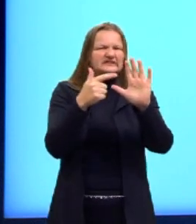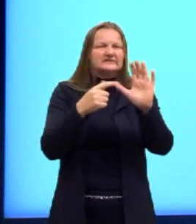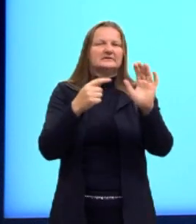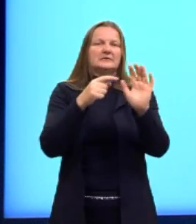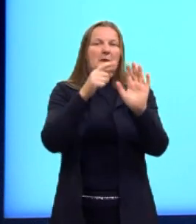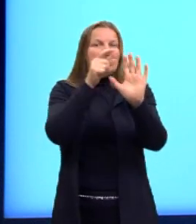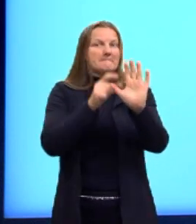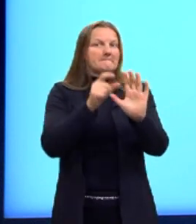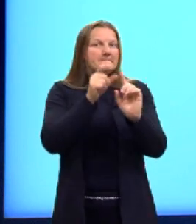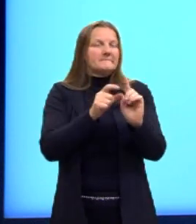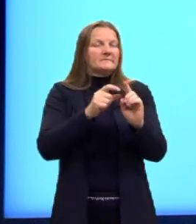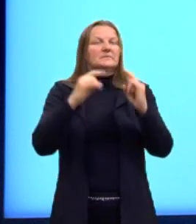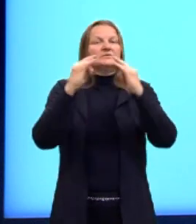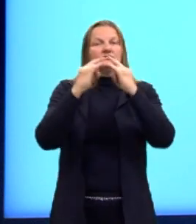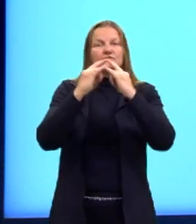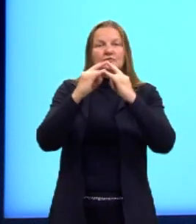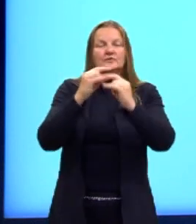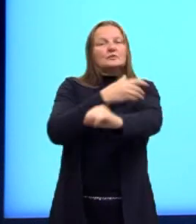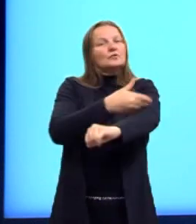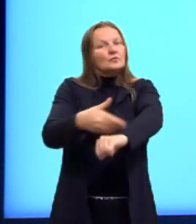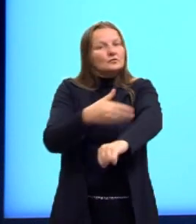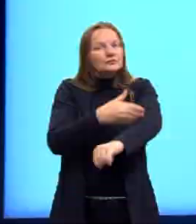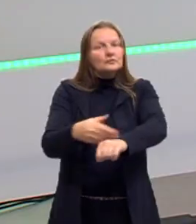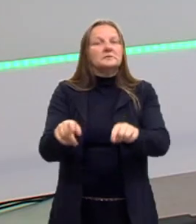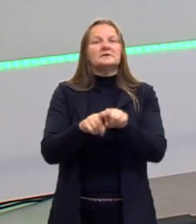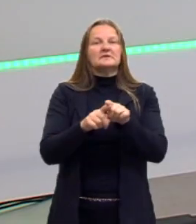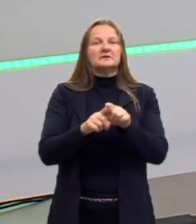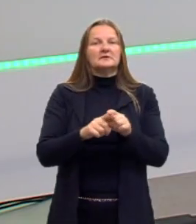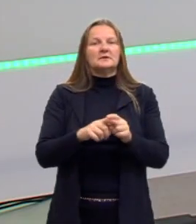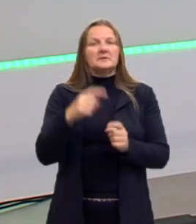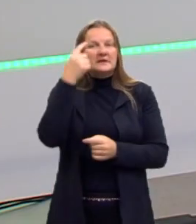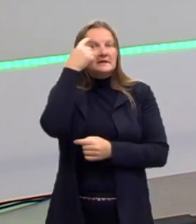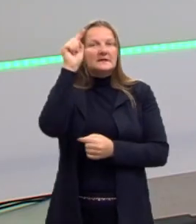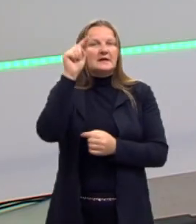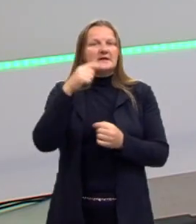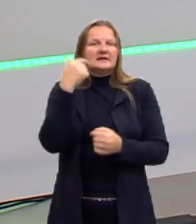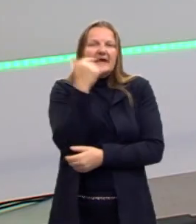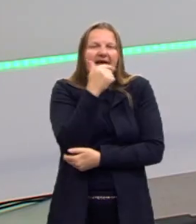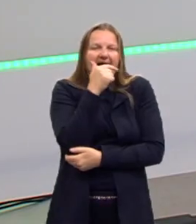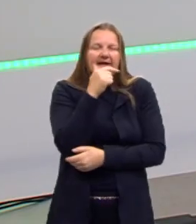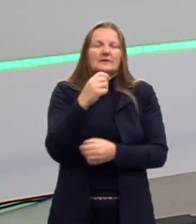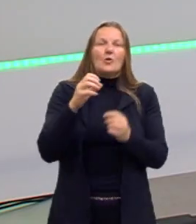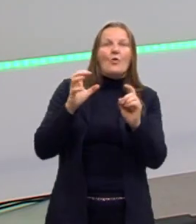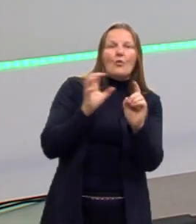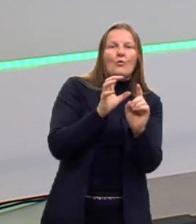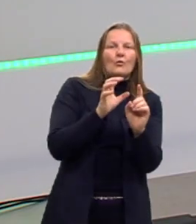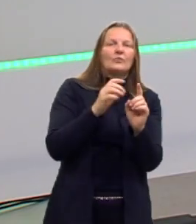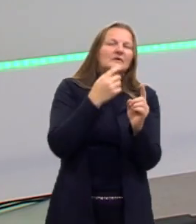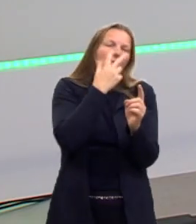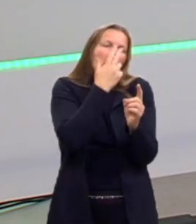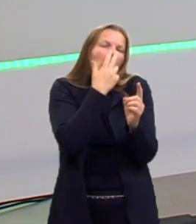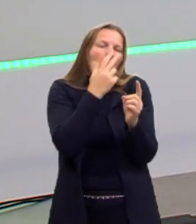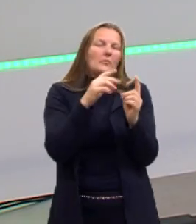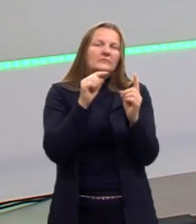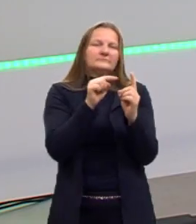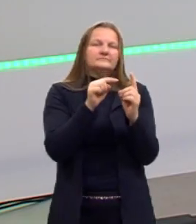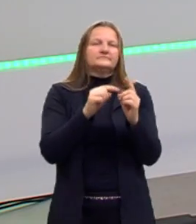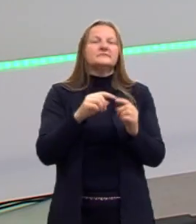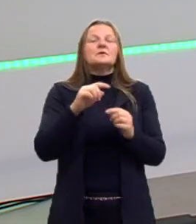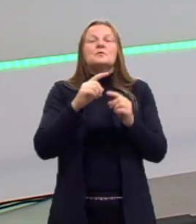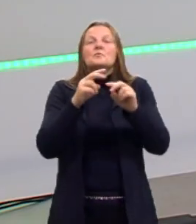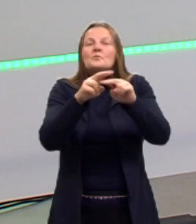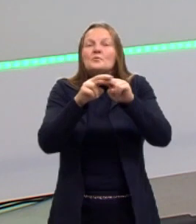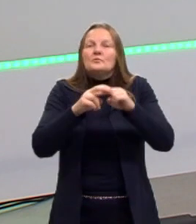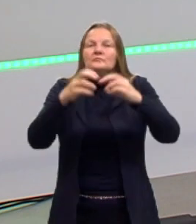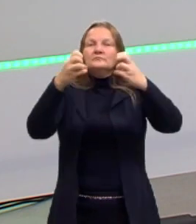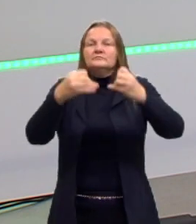das instituições, dos costumes e das ideias. E esse é o gancho que eu quero pegar agora